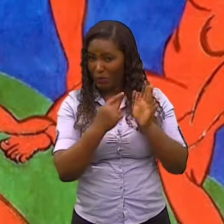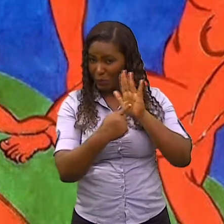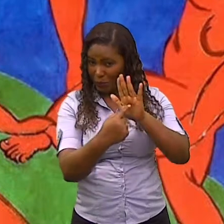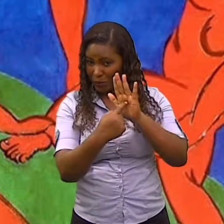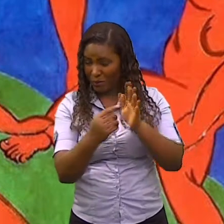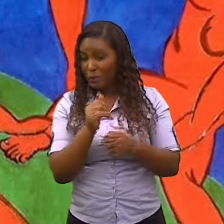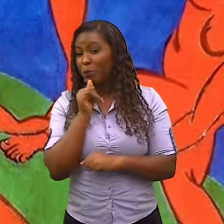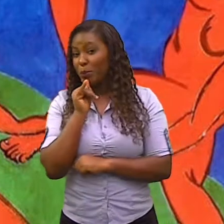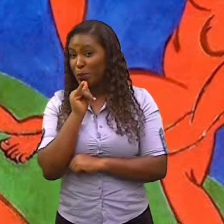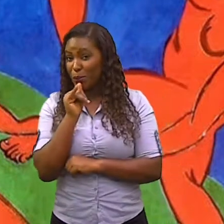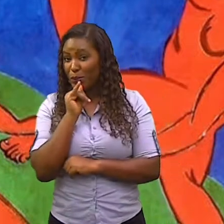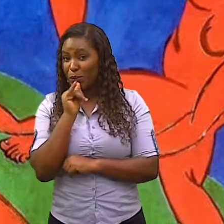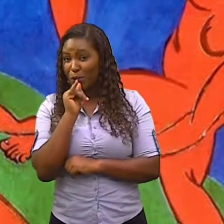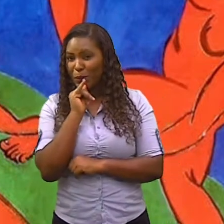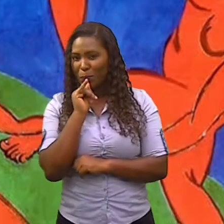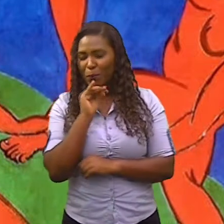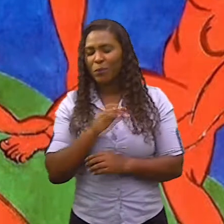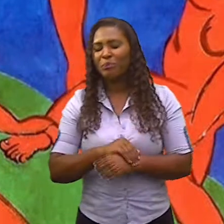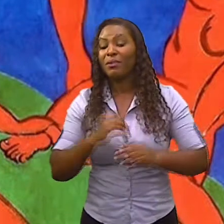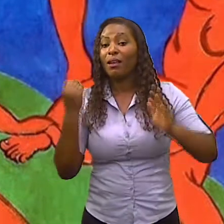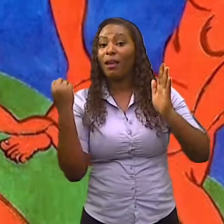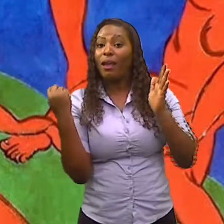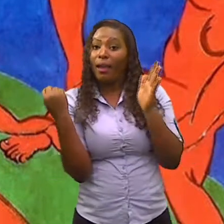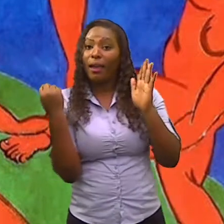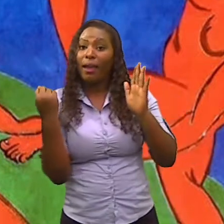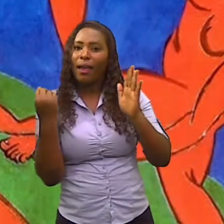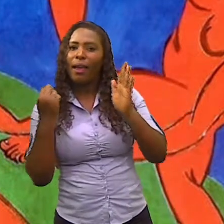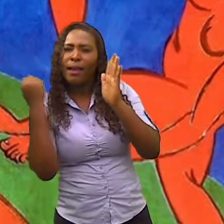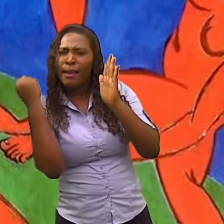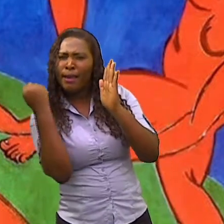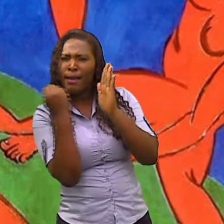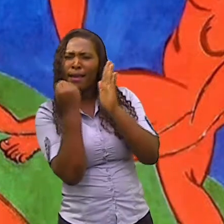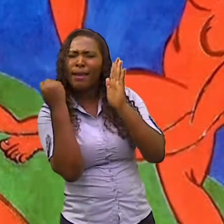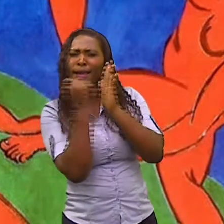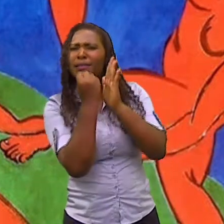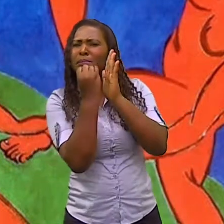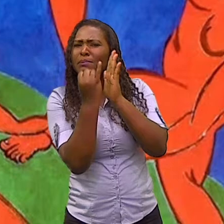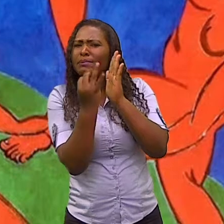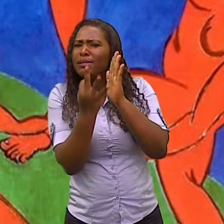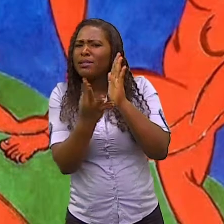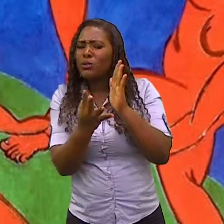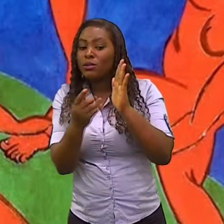falar do expressionismo. Olha só a palavra.